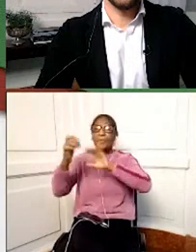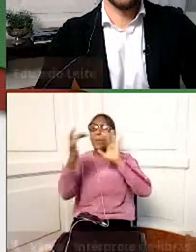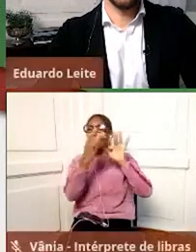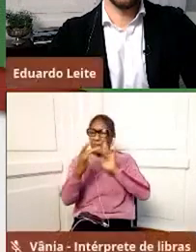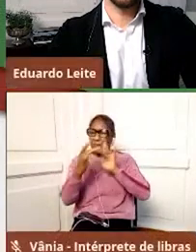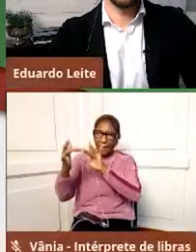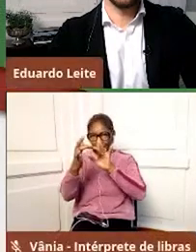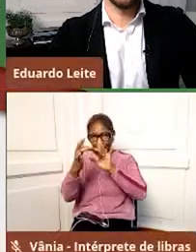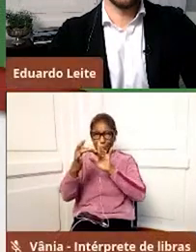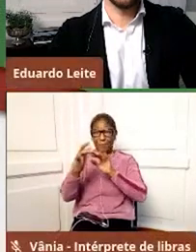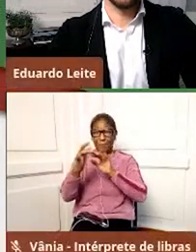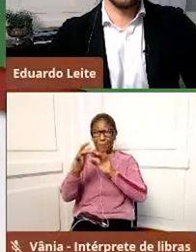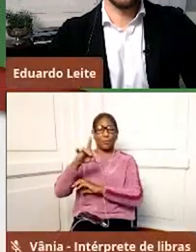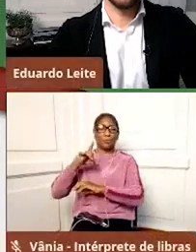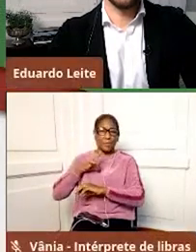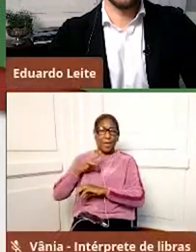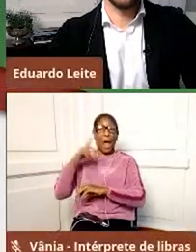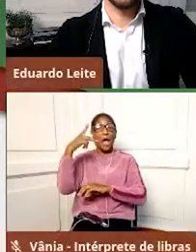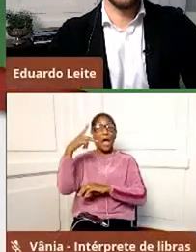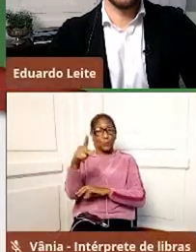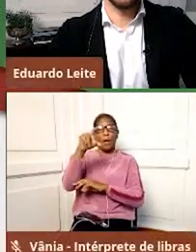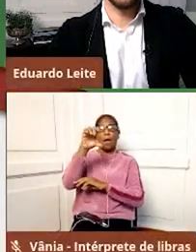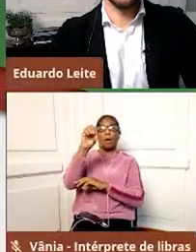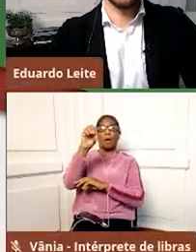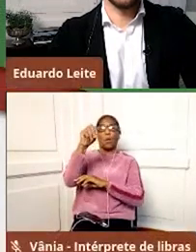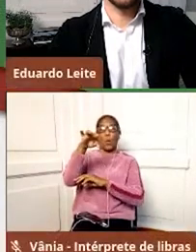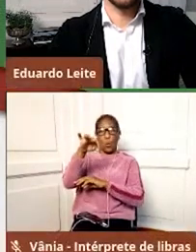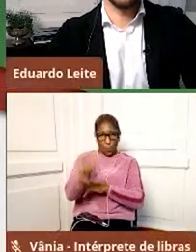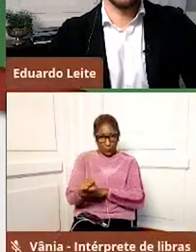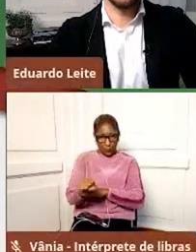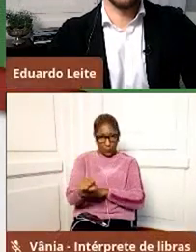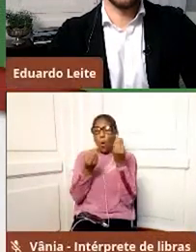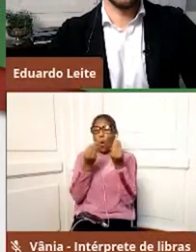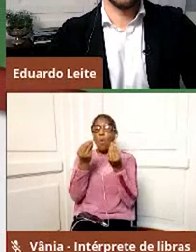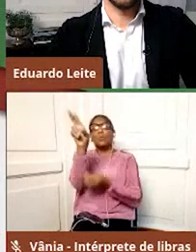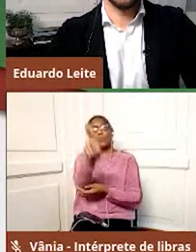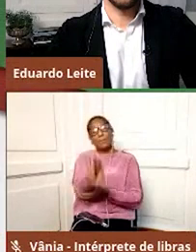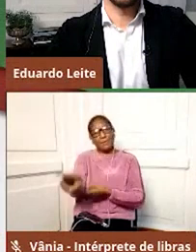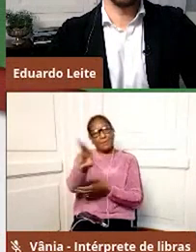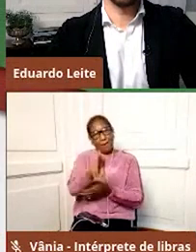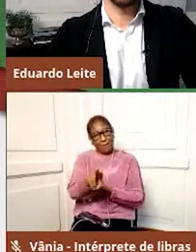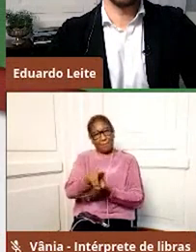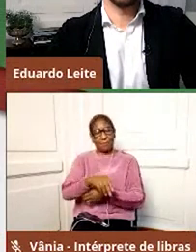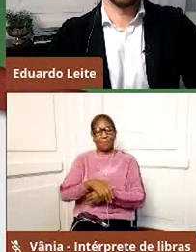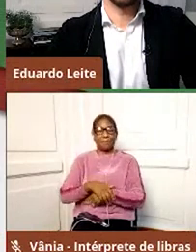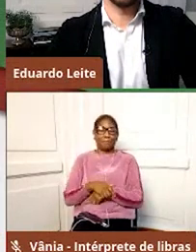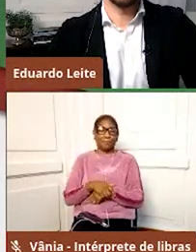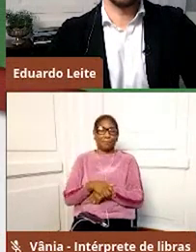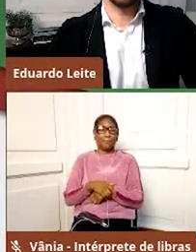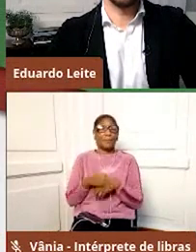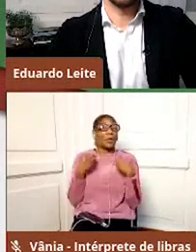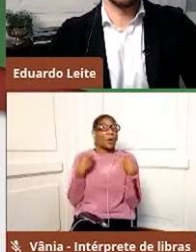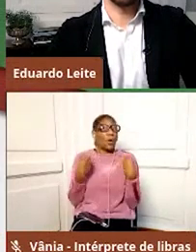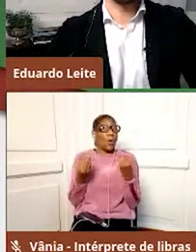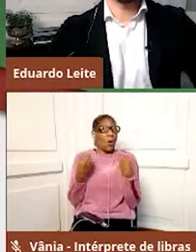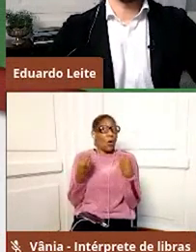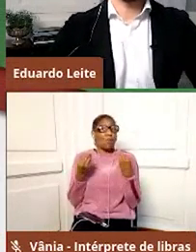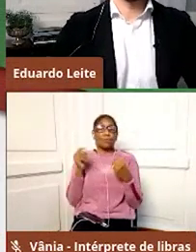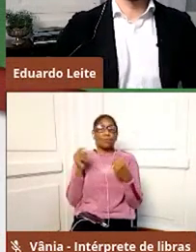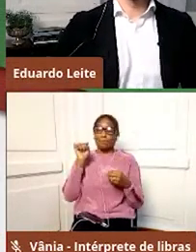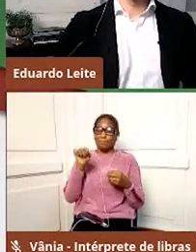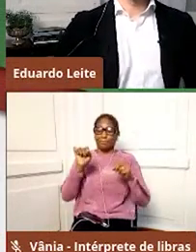conta e como utilizar a ferramenta. Como é que eu faço para acessar?